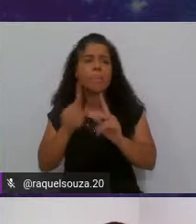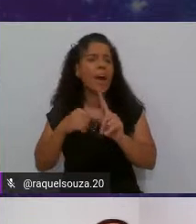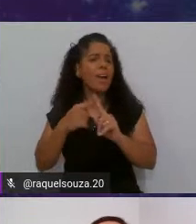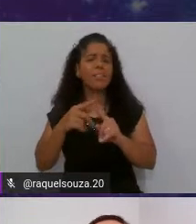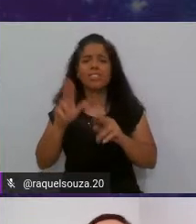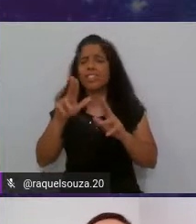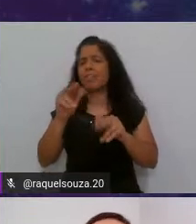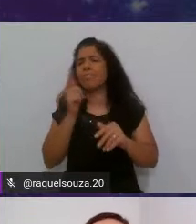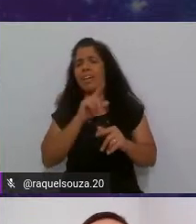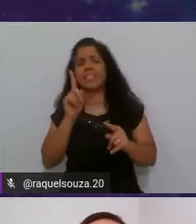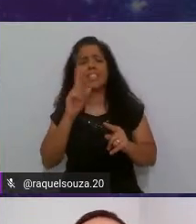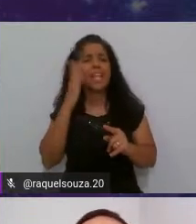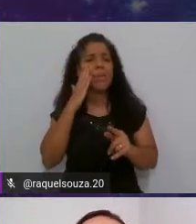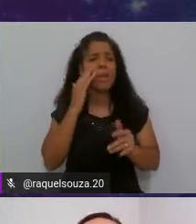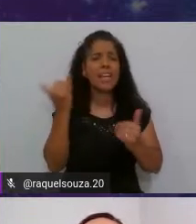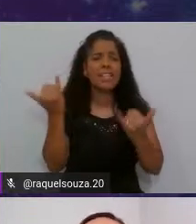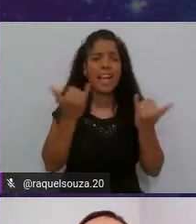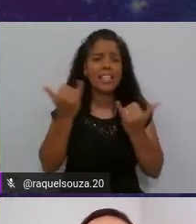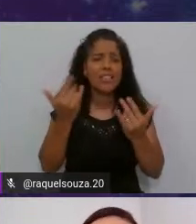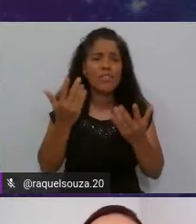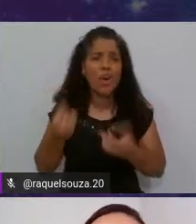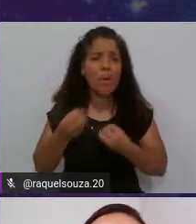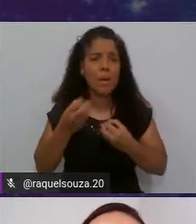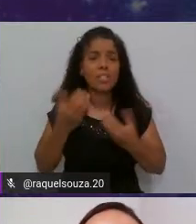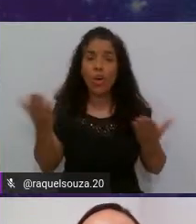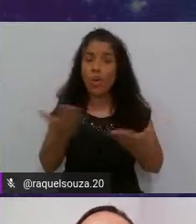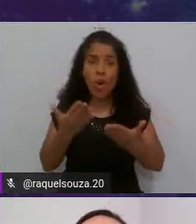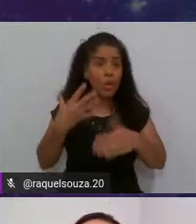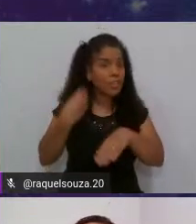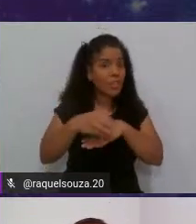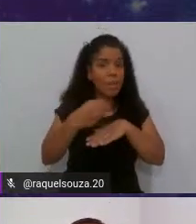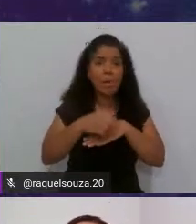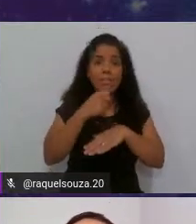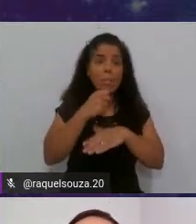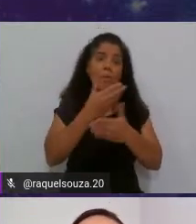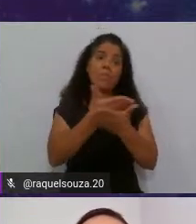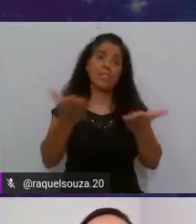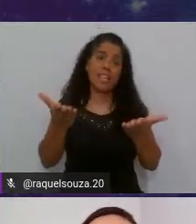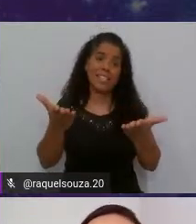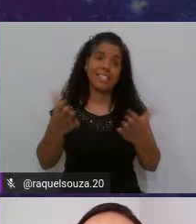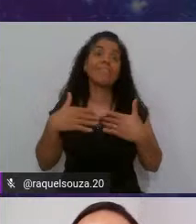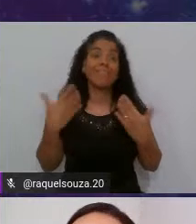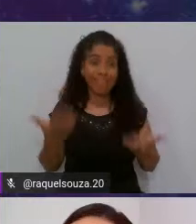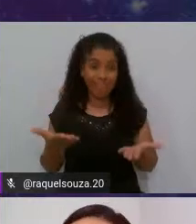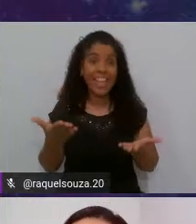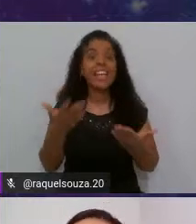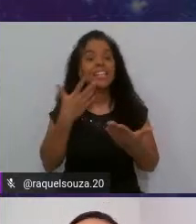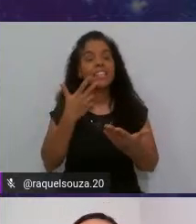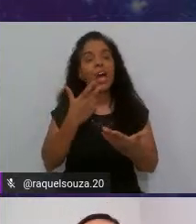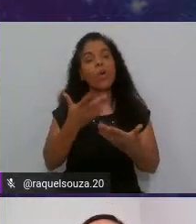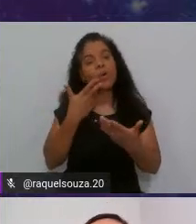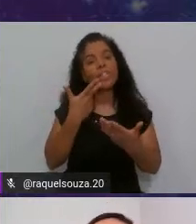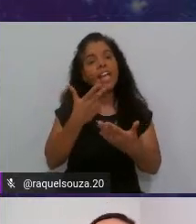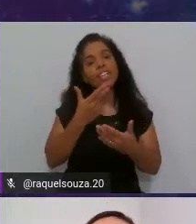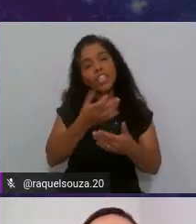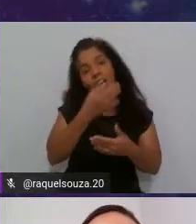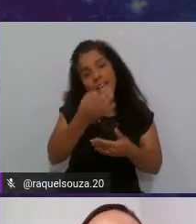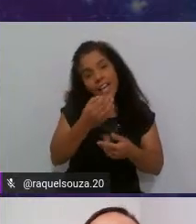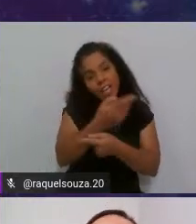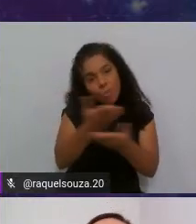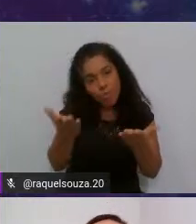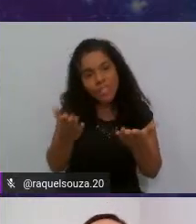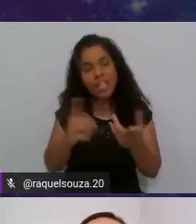iria saber dessa informação e não estaria aqui hoje passando para vocês então eu deixo esse recado para vocês para que